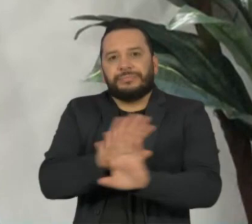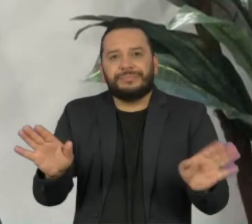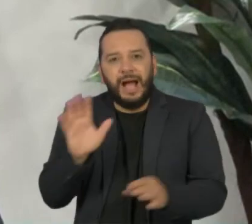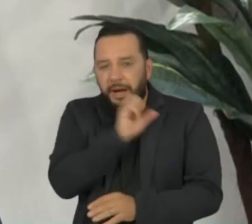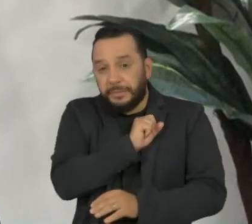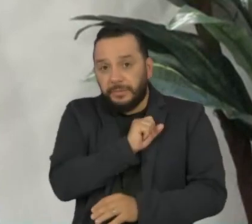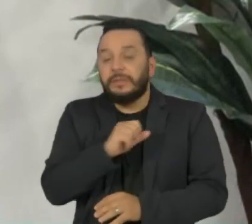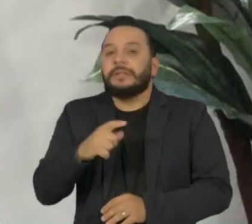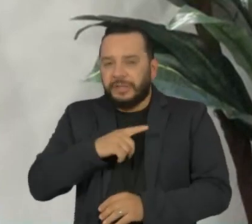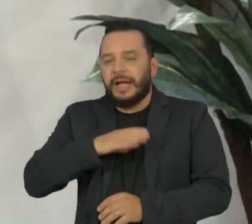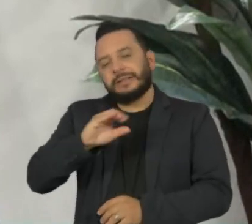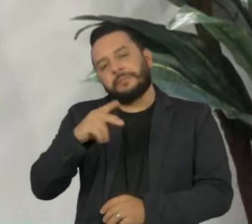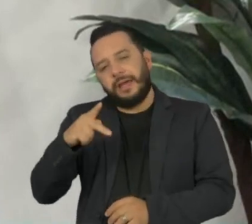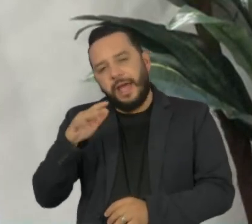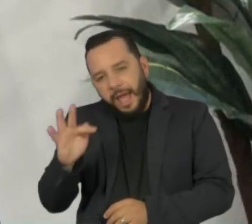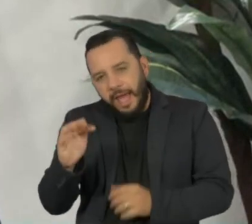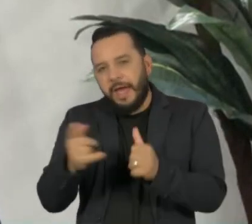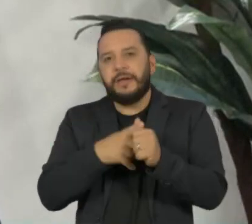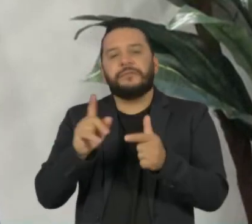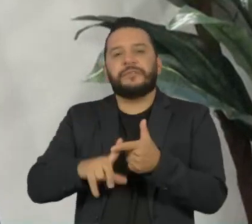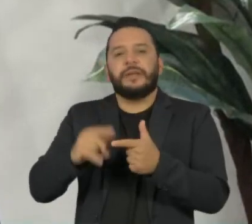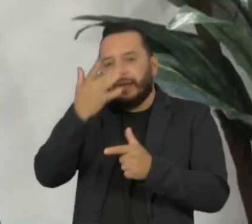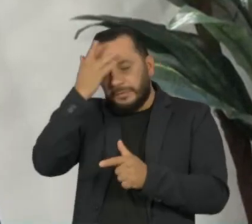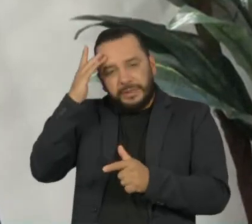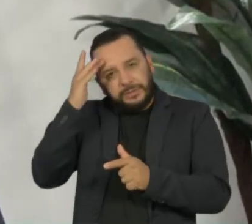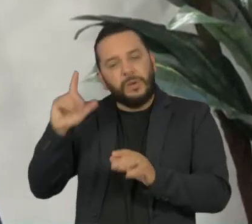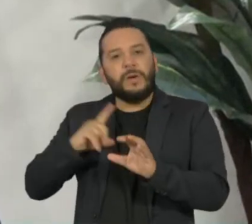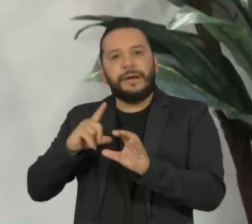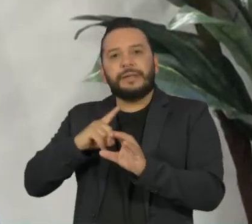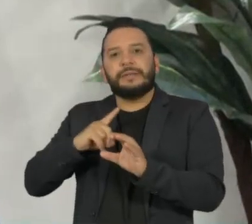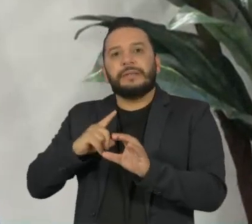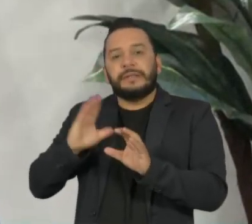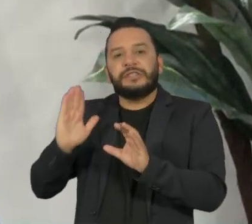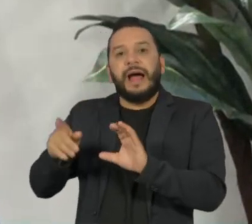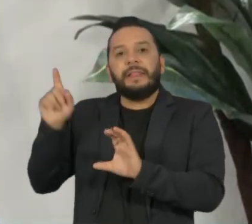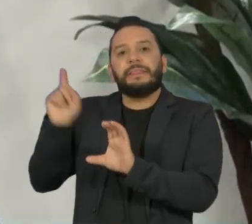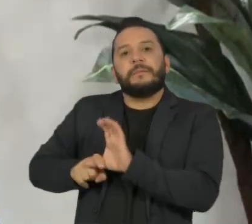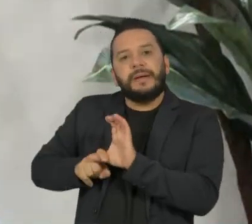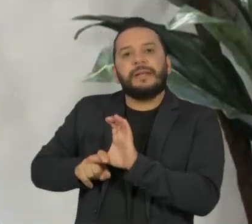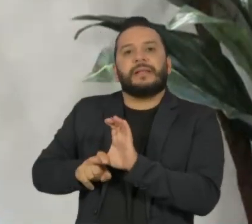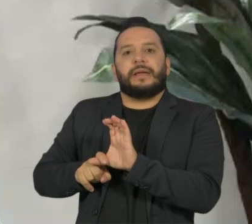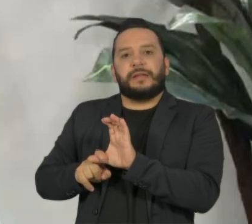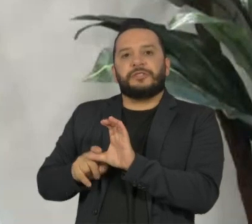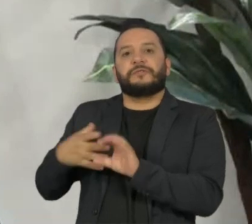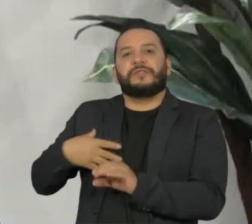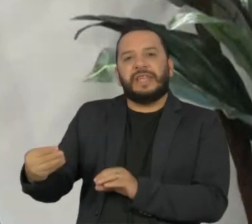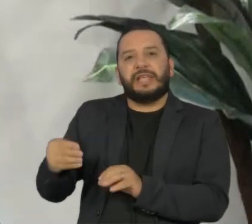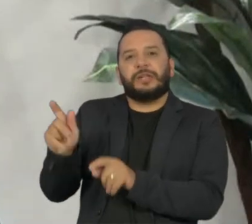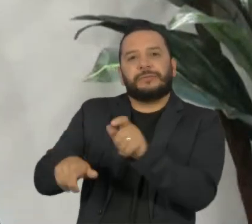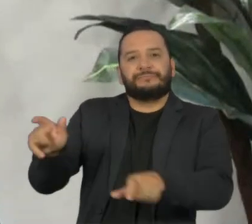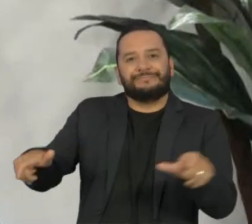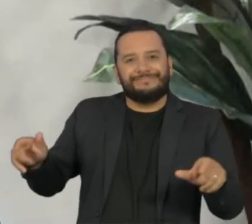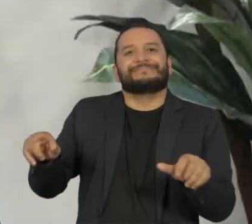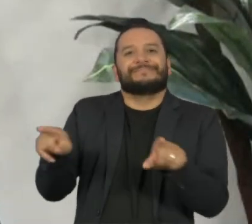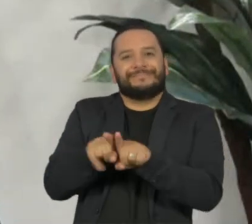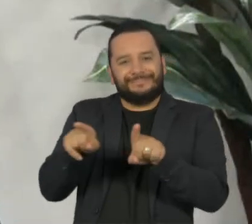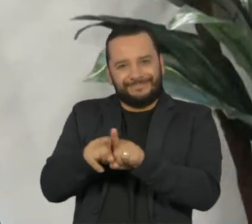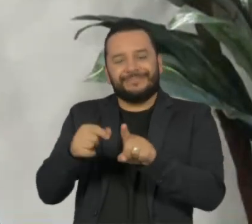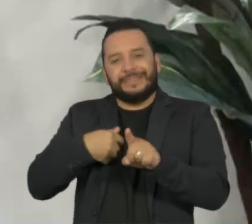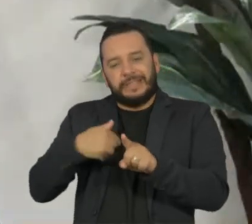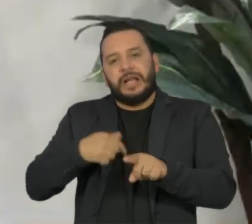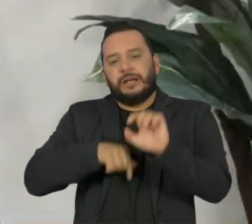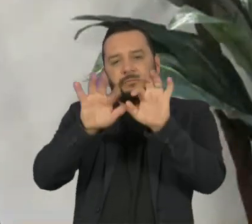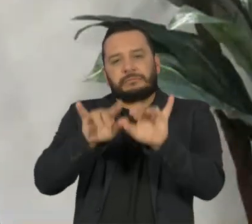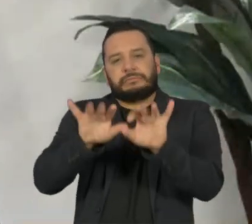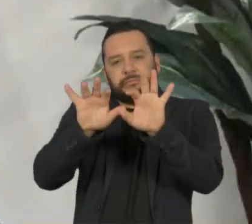CPF, de todos os dependentes, então isso é uma informação importante para ser incluída. Além